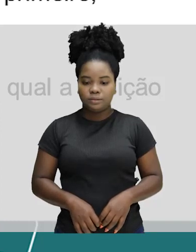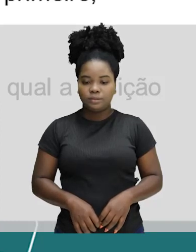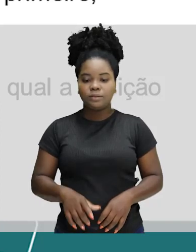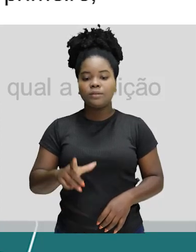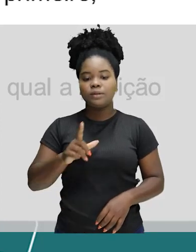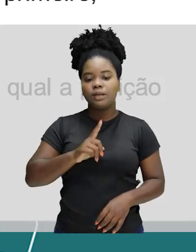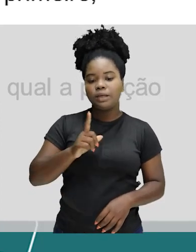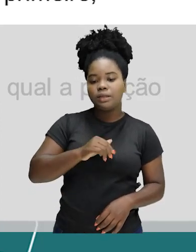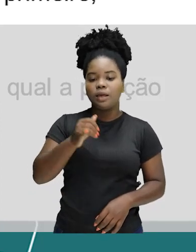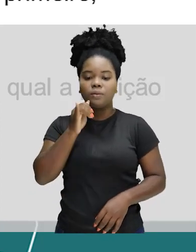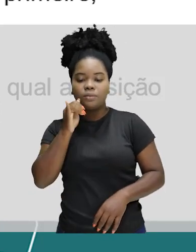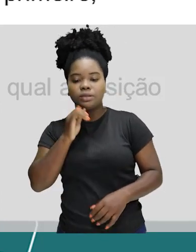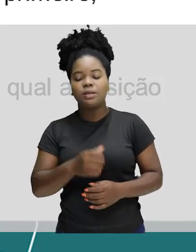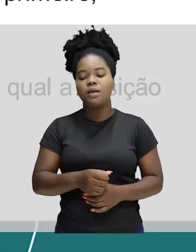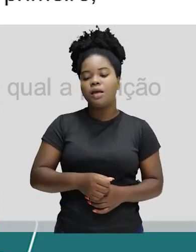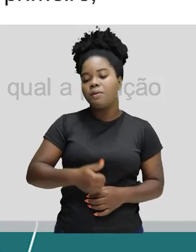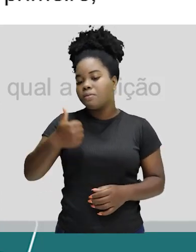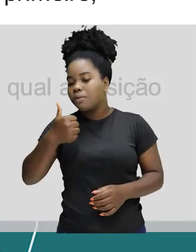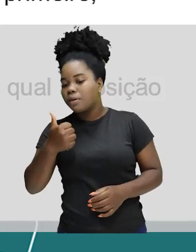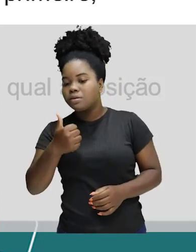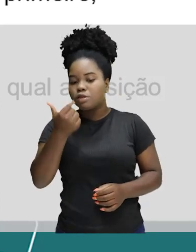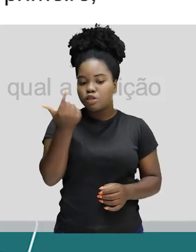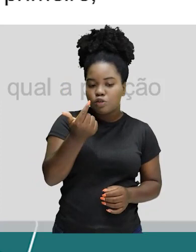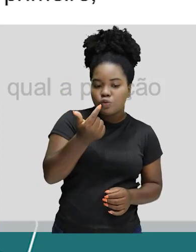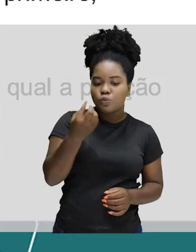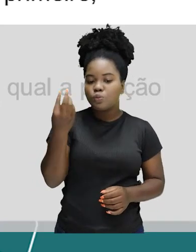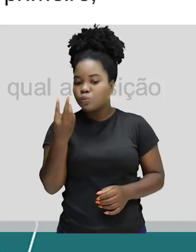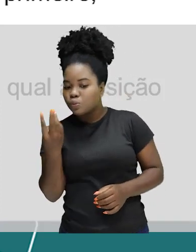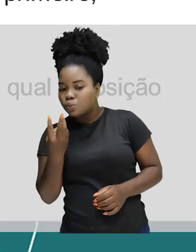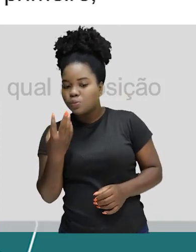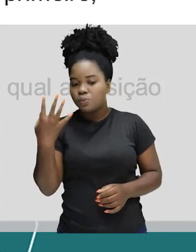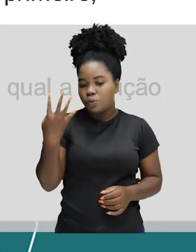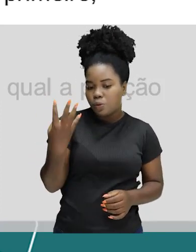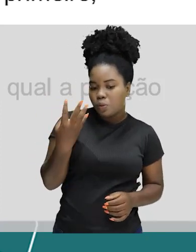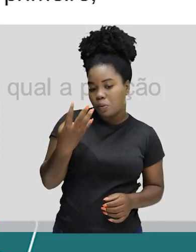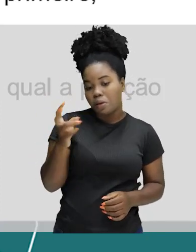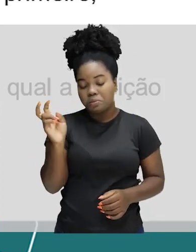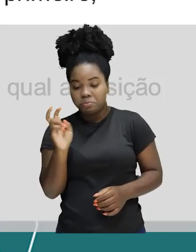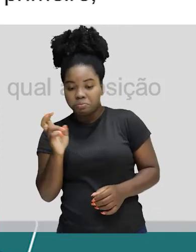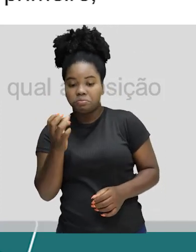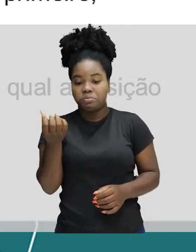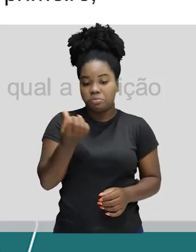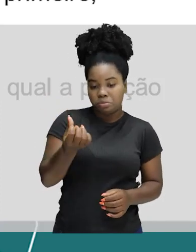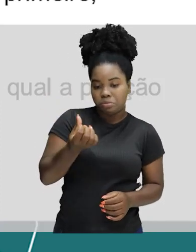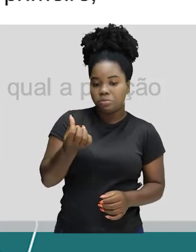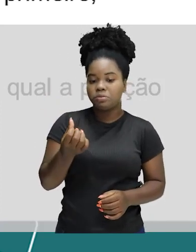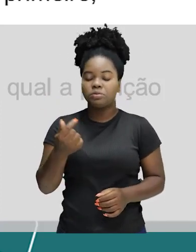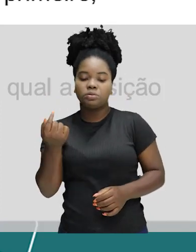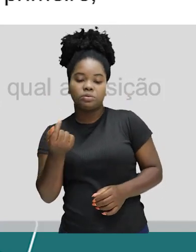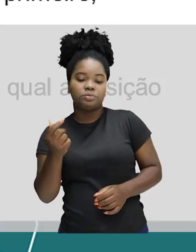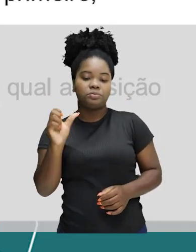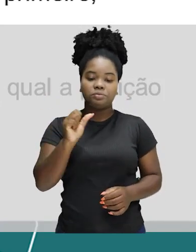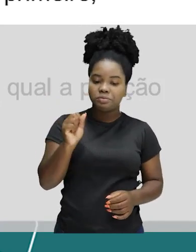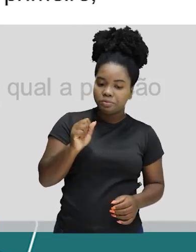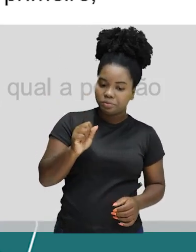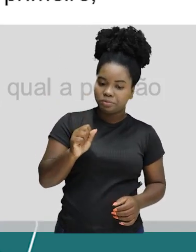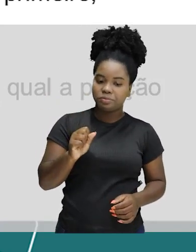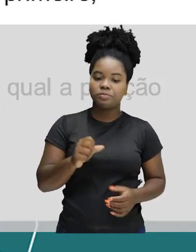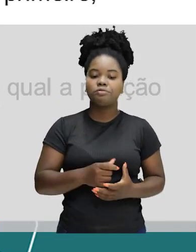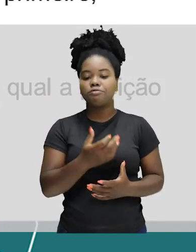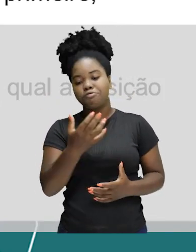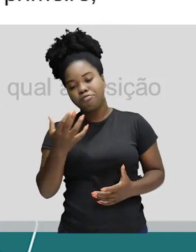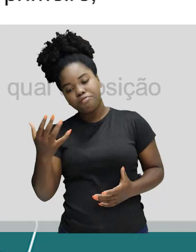seguintes termos. Primeiro, segundo, terceiro, quarto, quinto, sexto, sétimo, oitavo